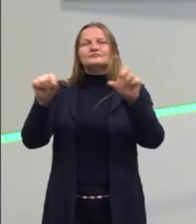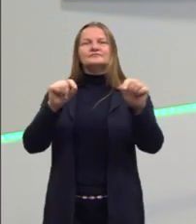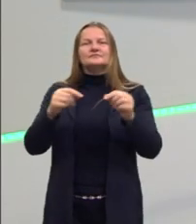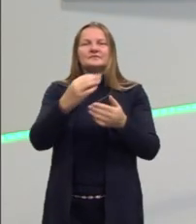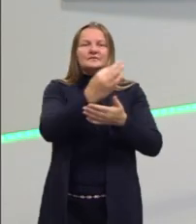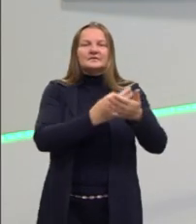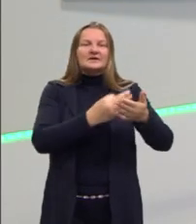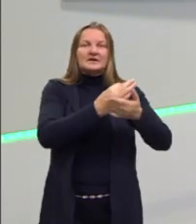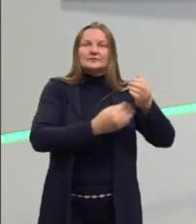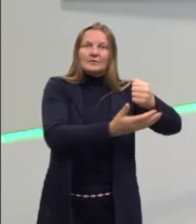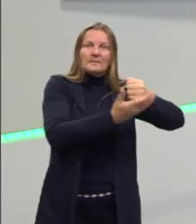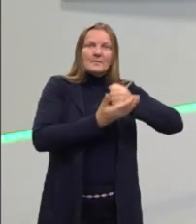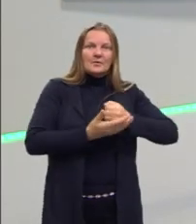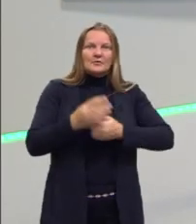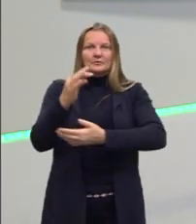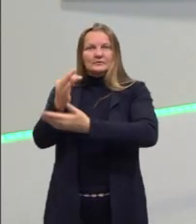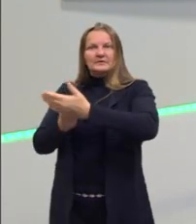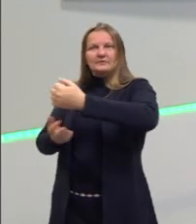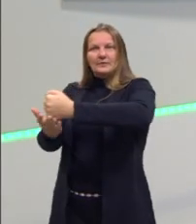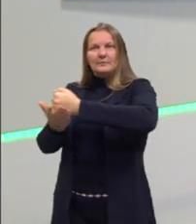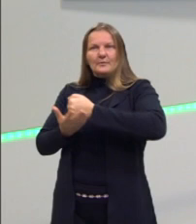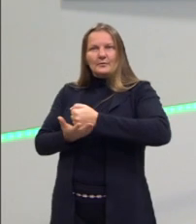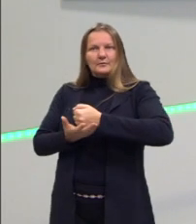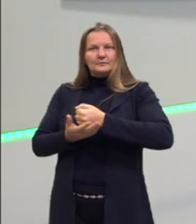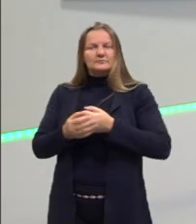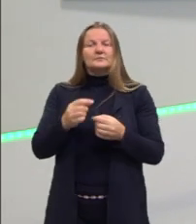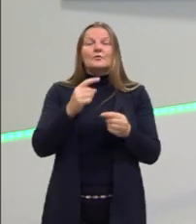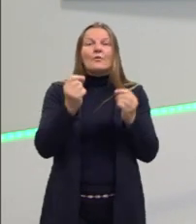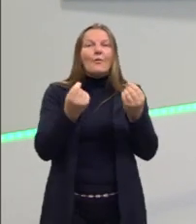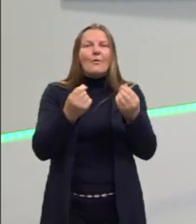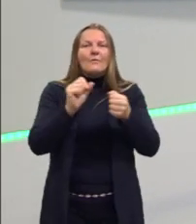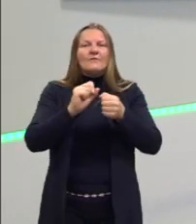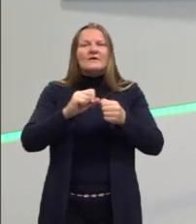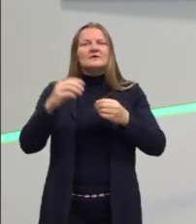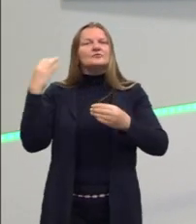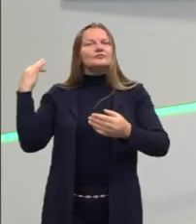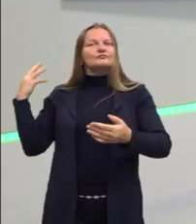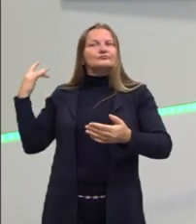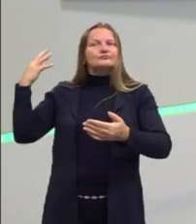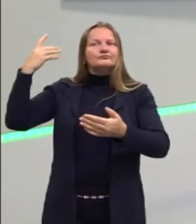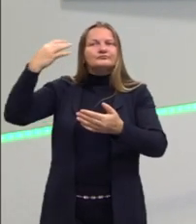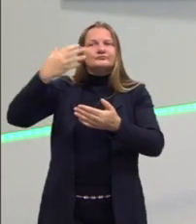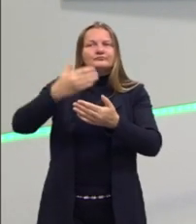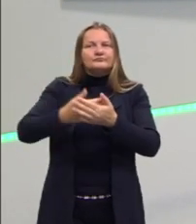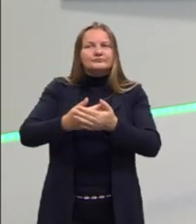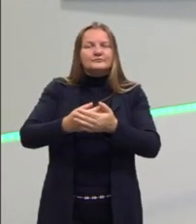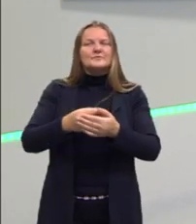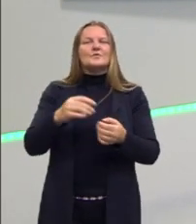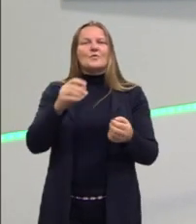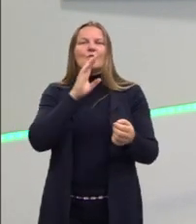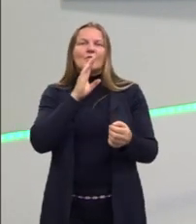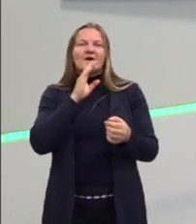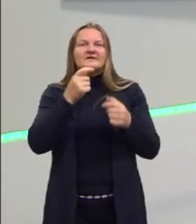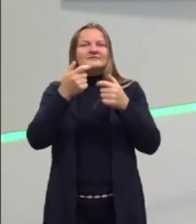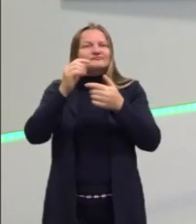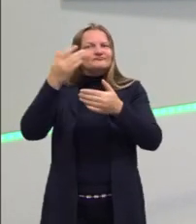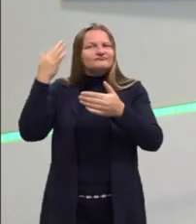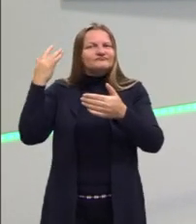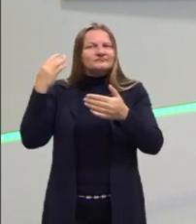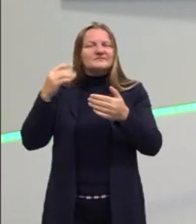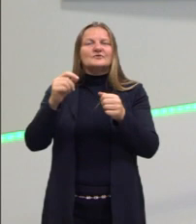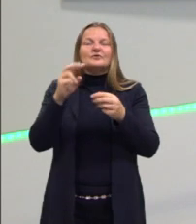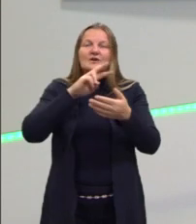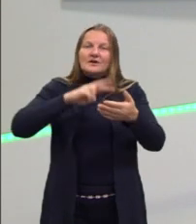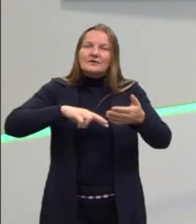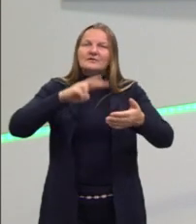textos de apoio e também da tua bagagem de conhecimento em relação àquilo, das